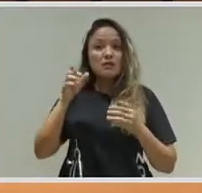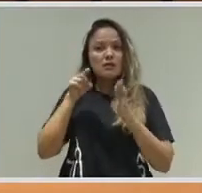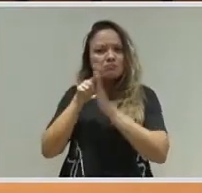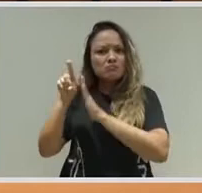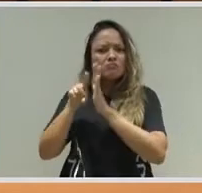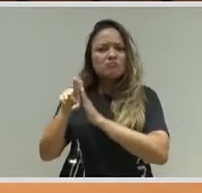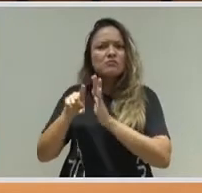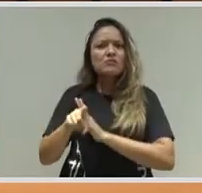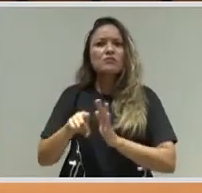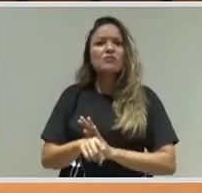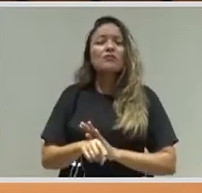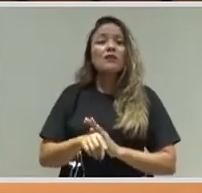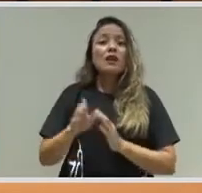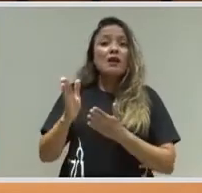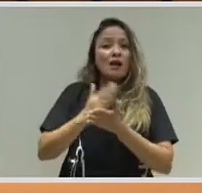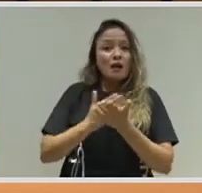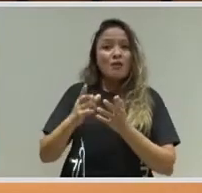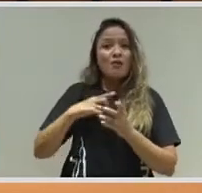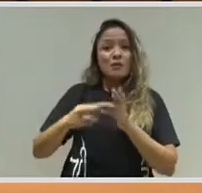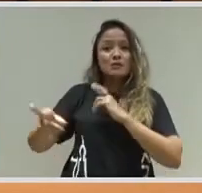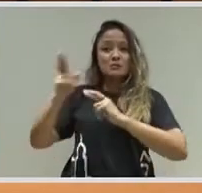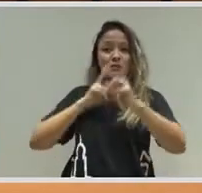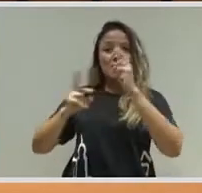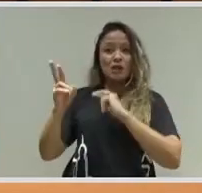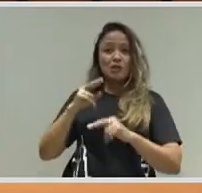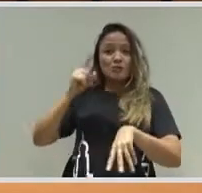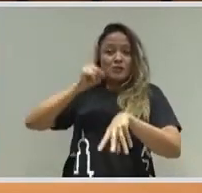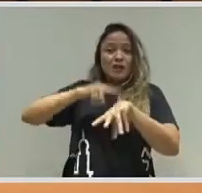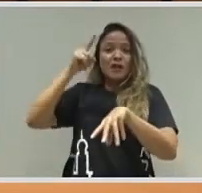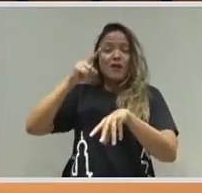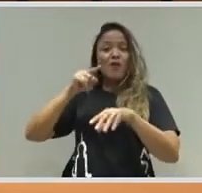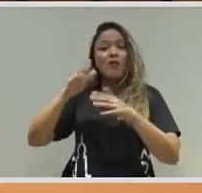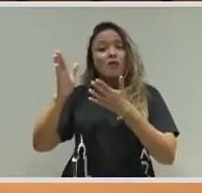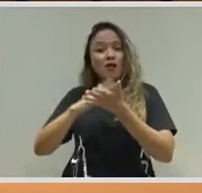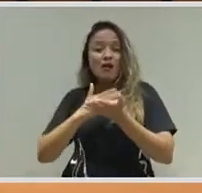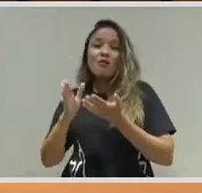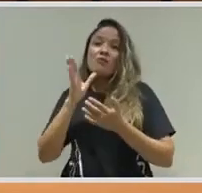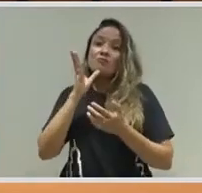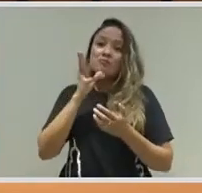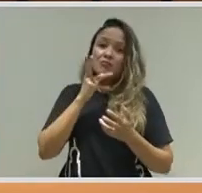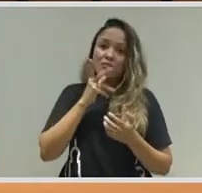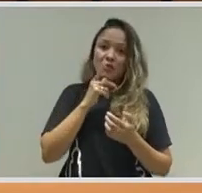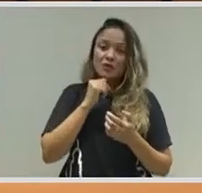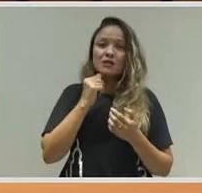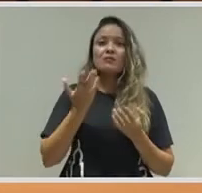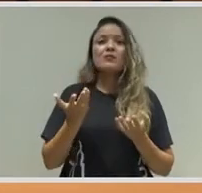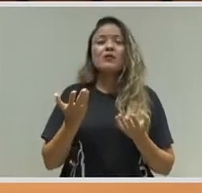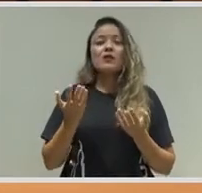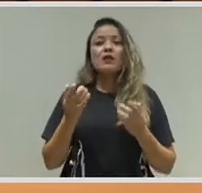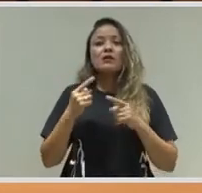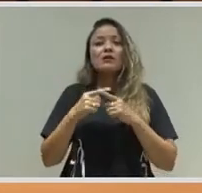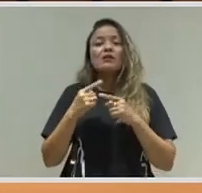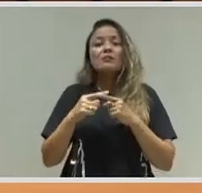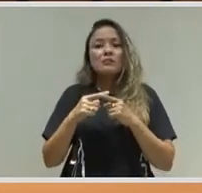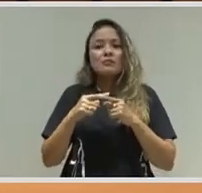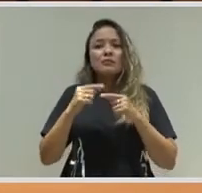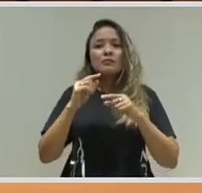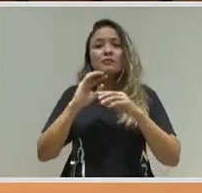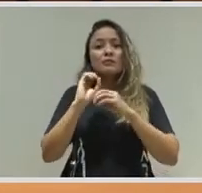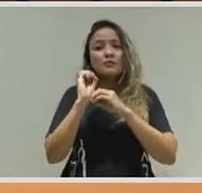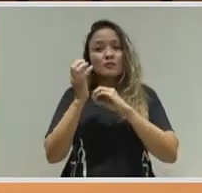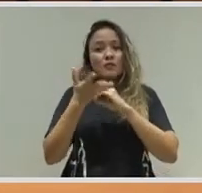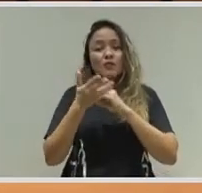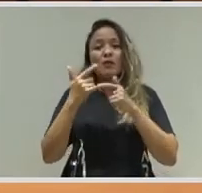respostas imediatas, mas, quando pensamos no impacto de tudo que estamos vivendo, vemos